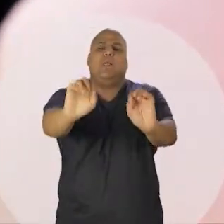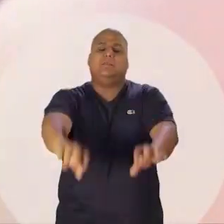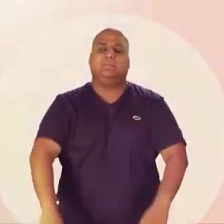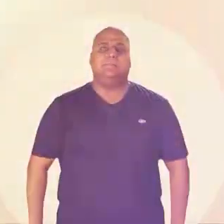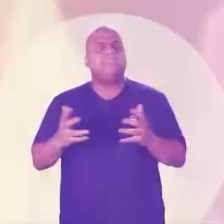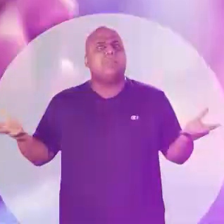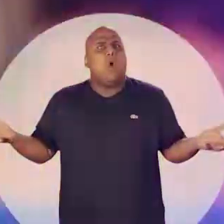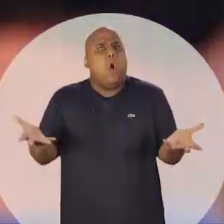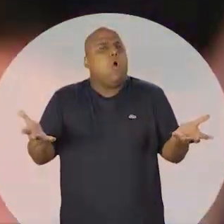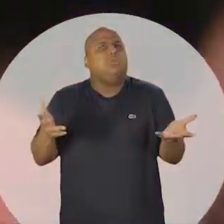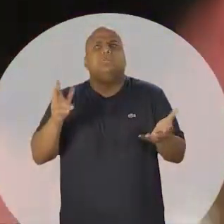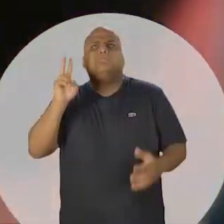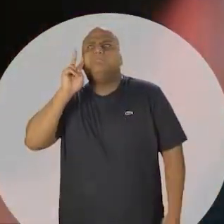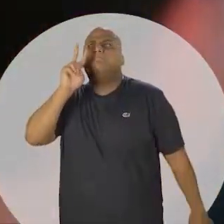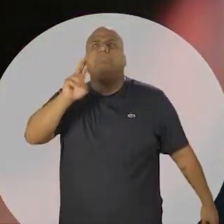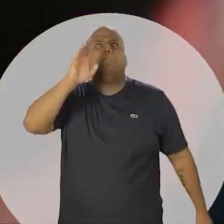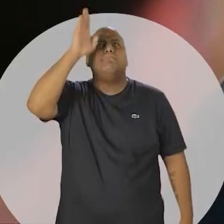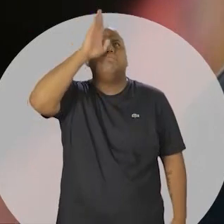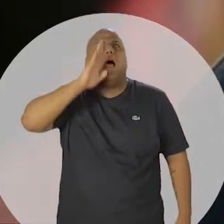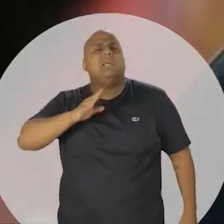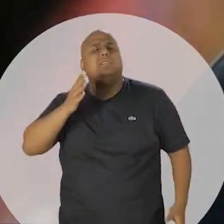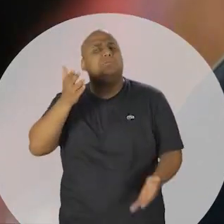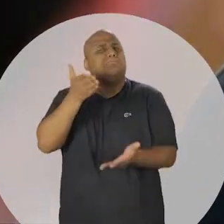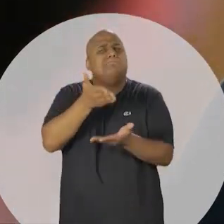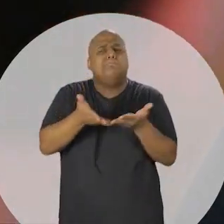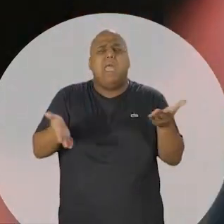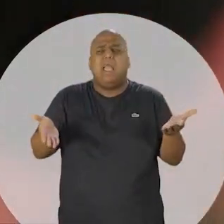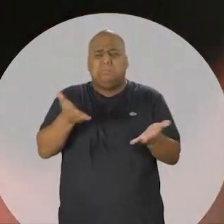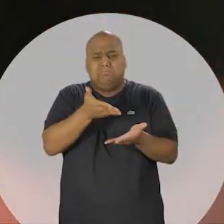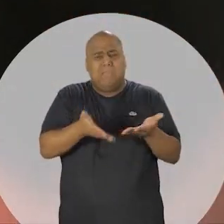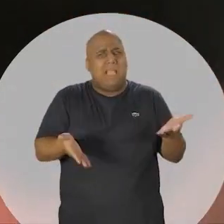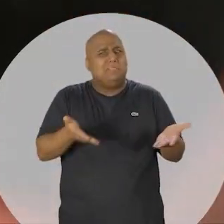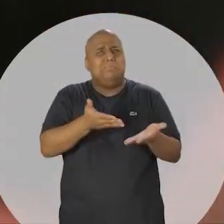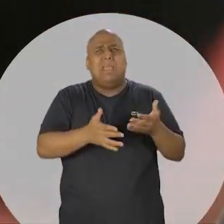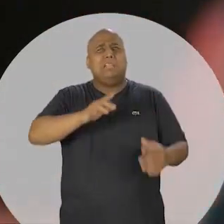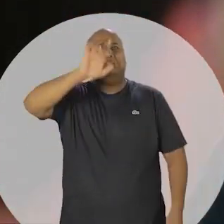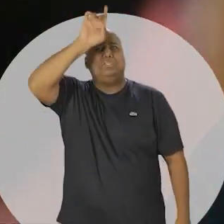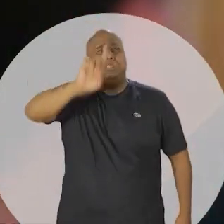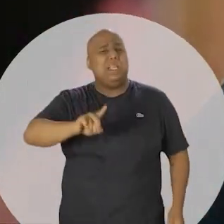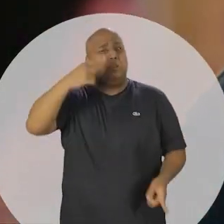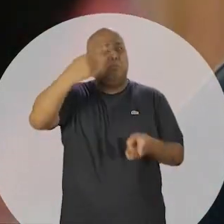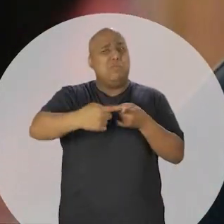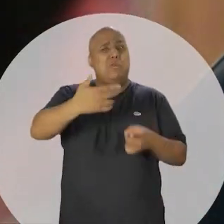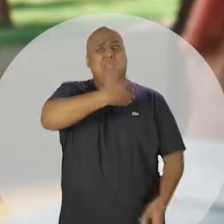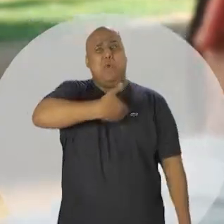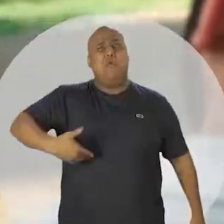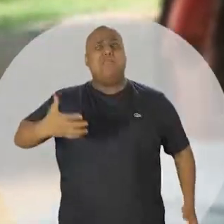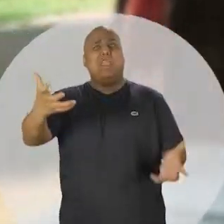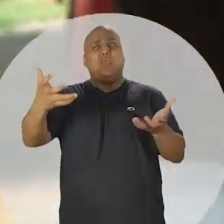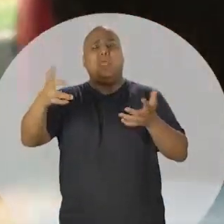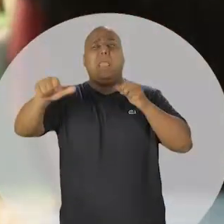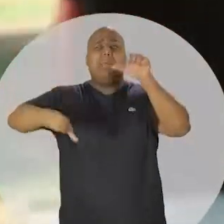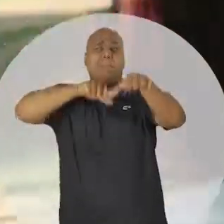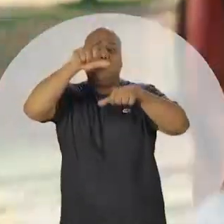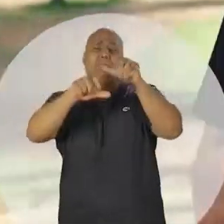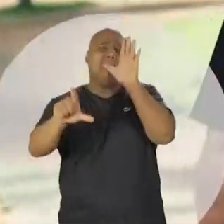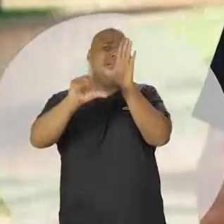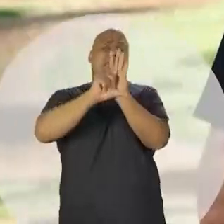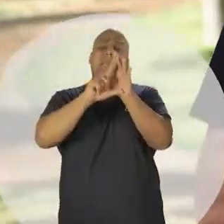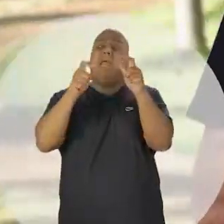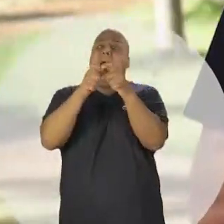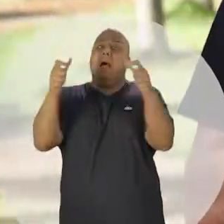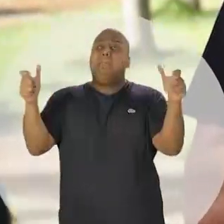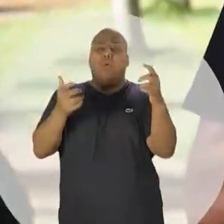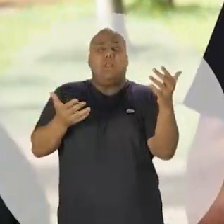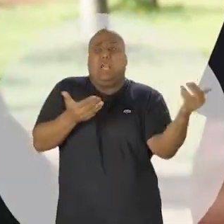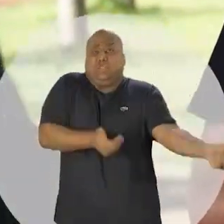botar na educação. E a gente vê agora uma série de direitos sendo retirados com o pretexto de reforma, de modernização, e a juventude é